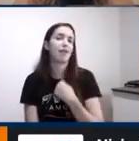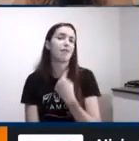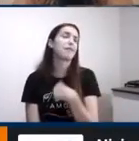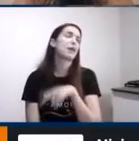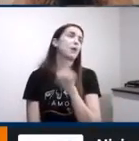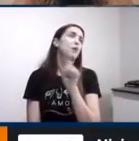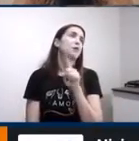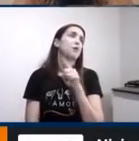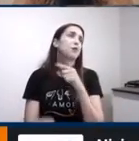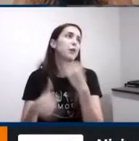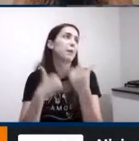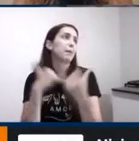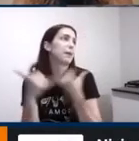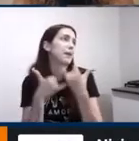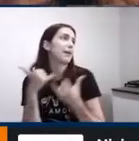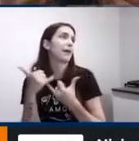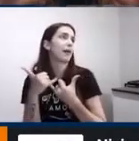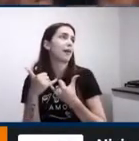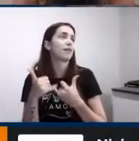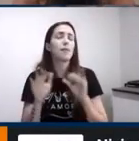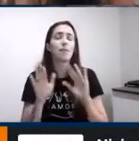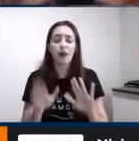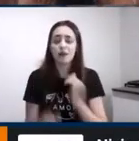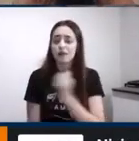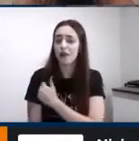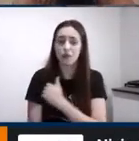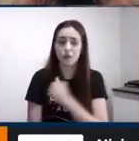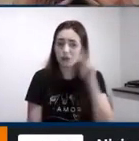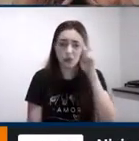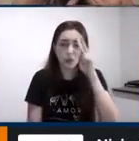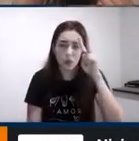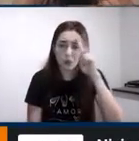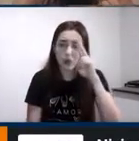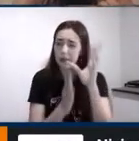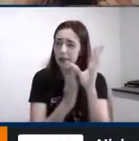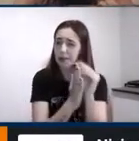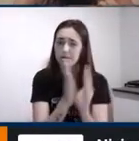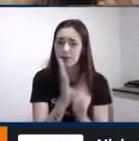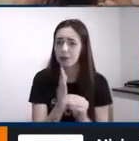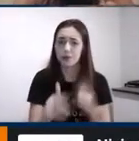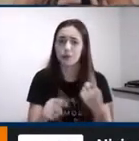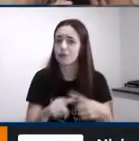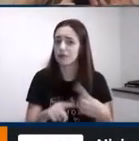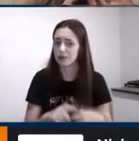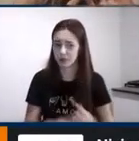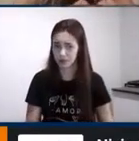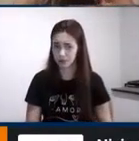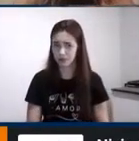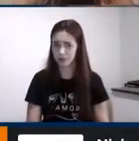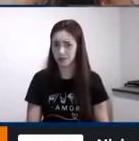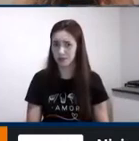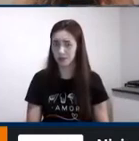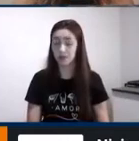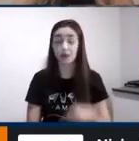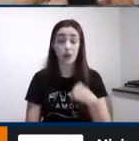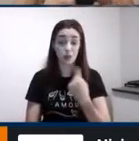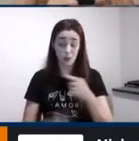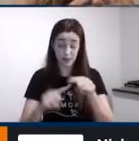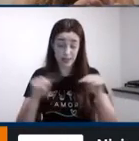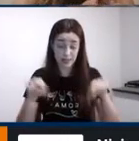hospital psiquiátrico a gente trabalha na sala de aula com afeto com carinho